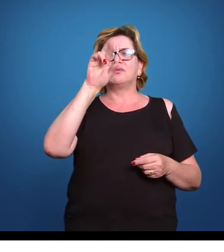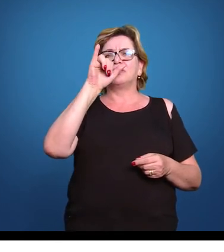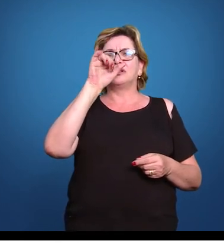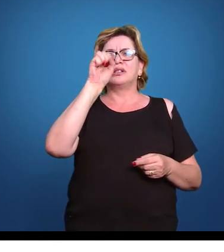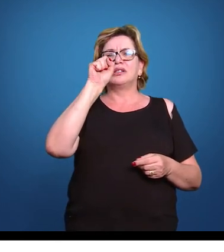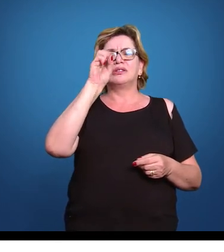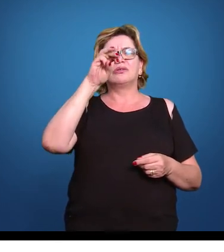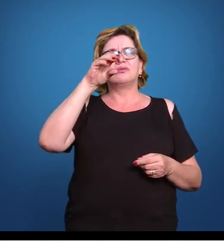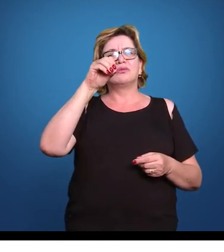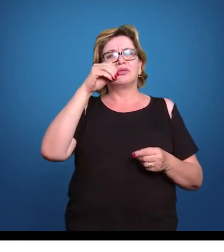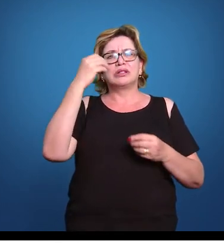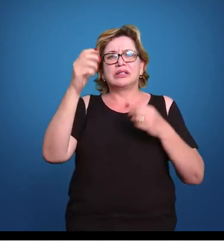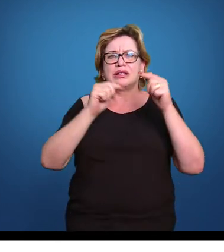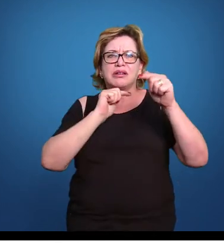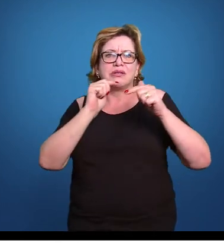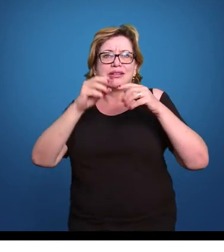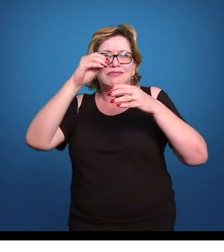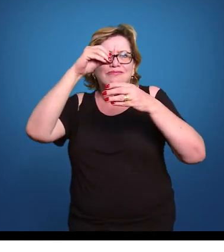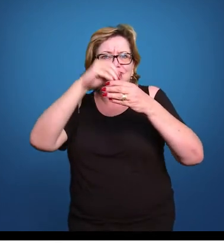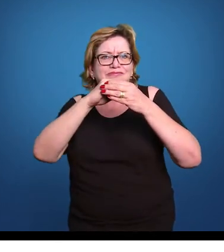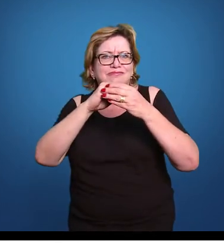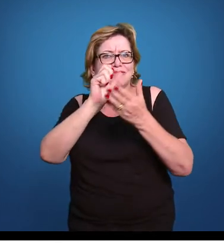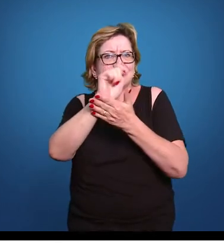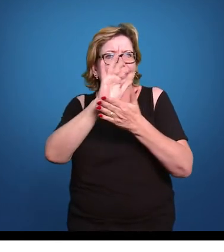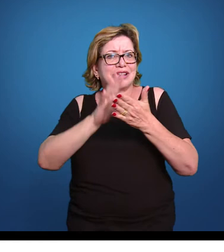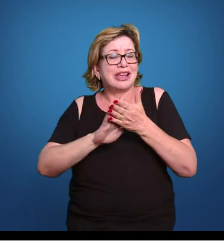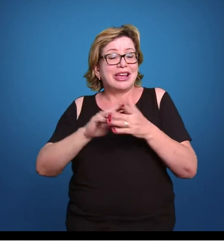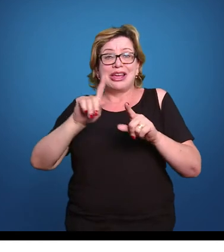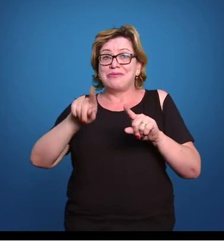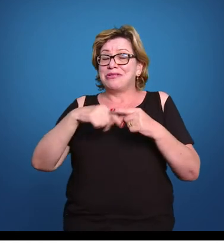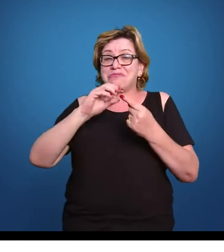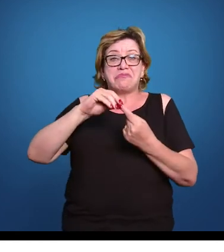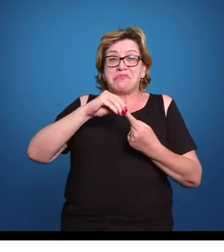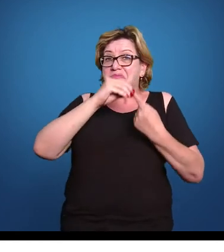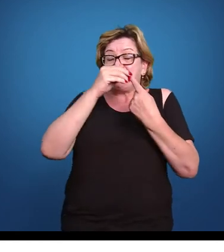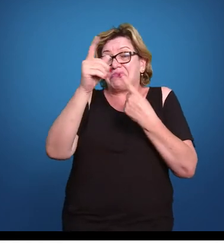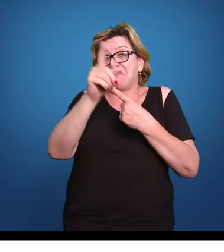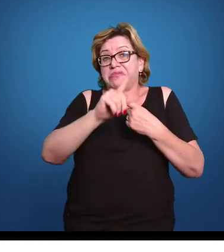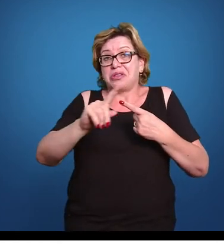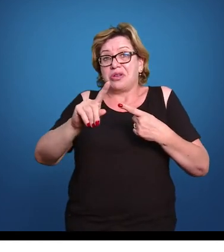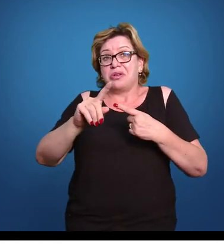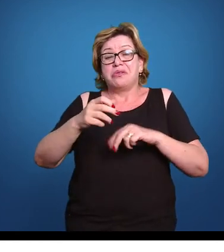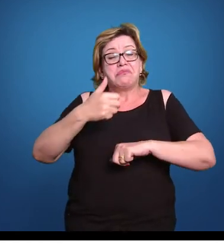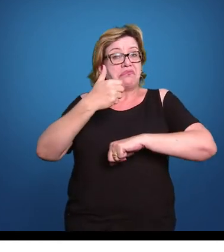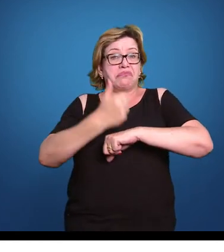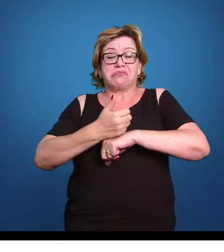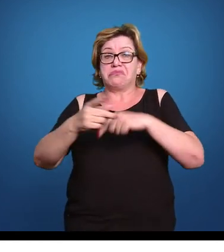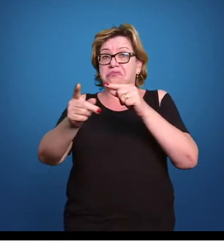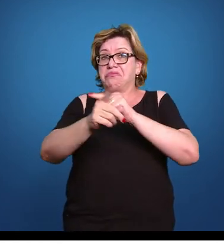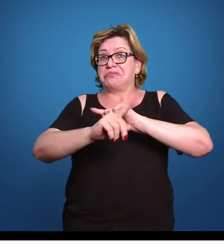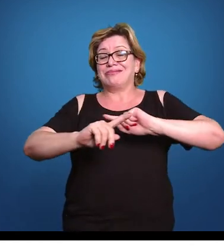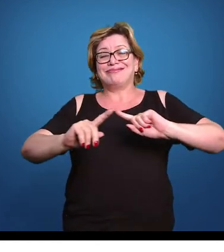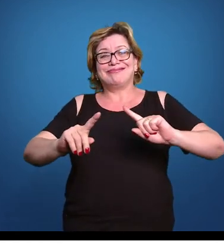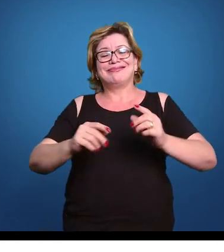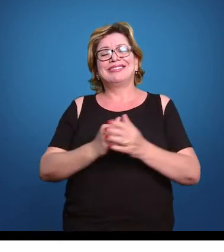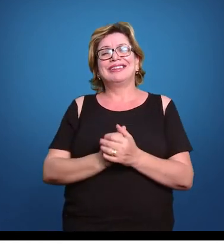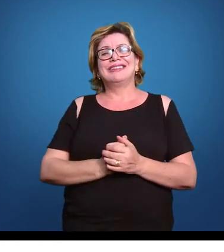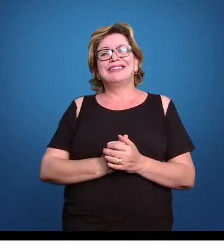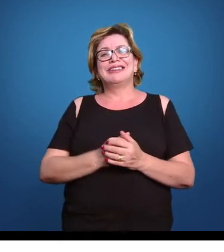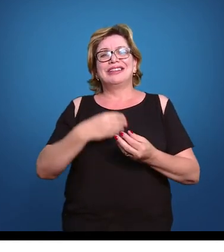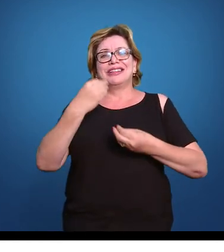não sendo ele o principal gerente ou desenvolvedor daquela atividade.